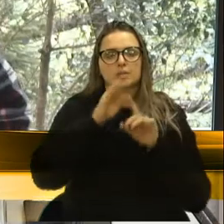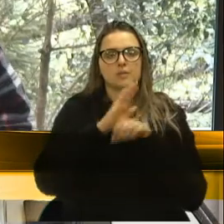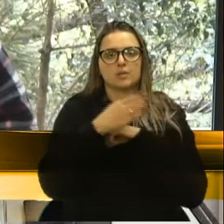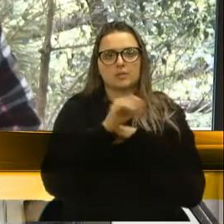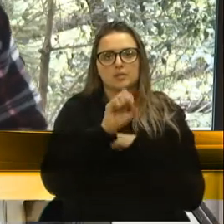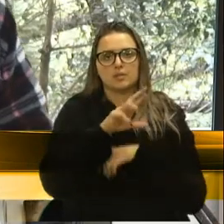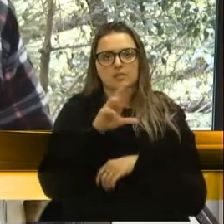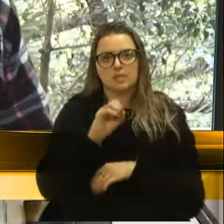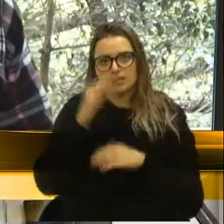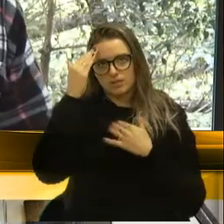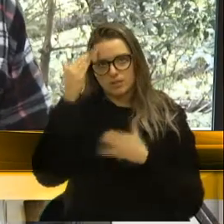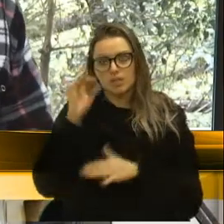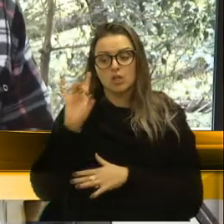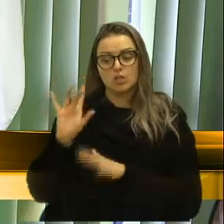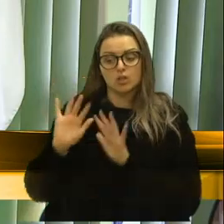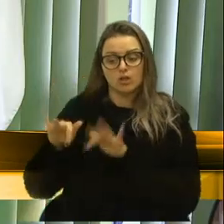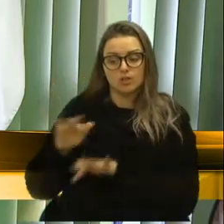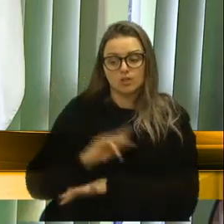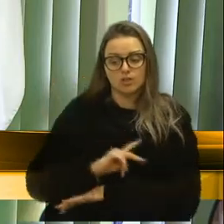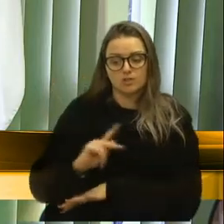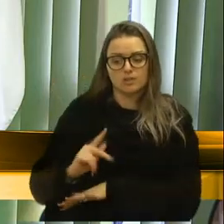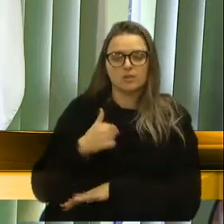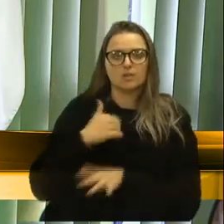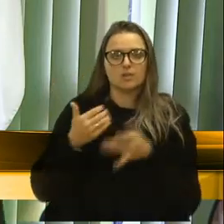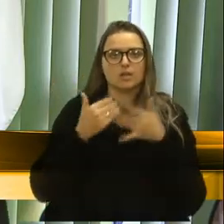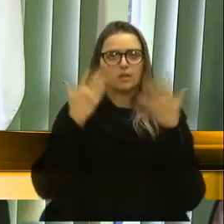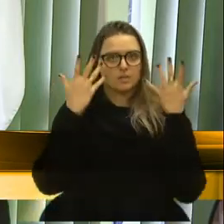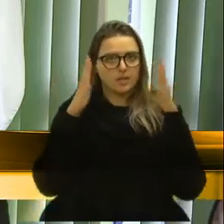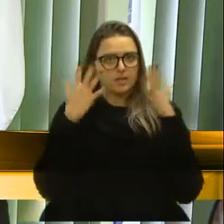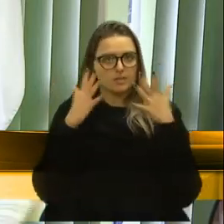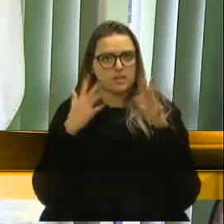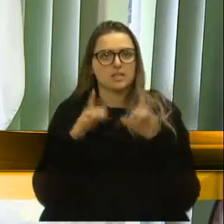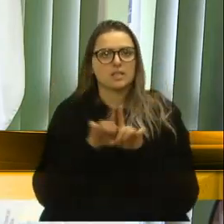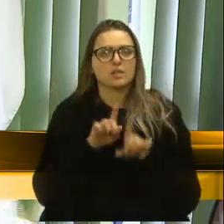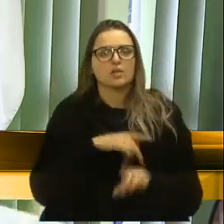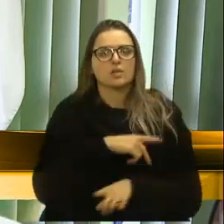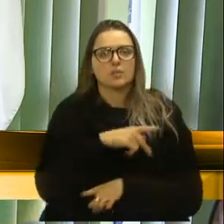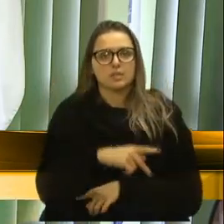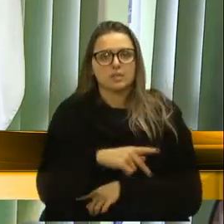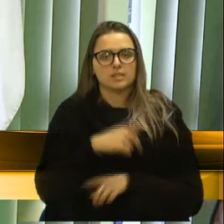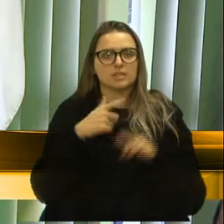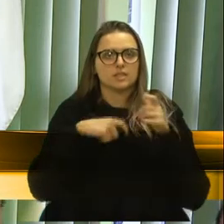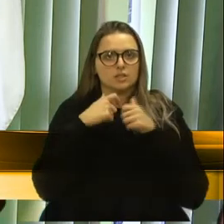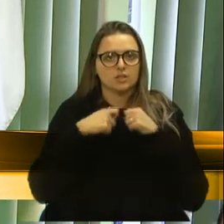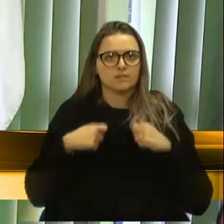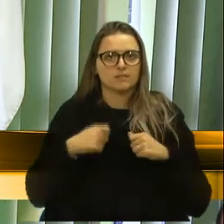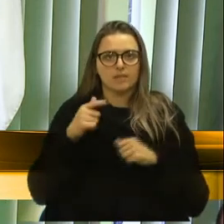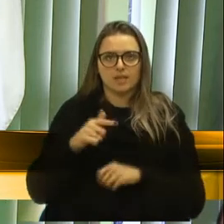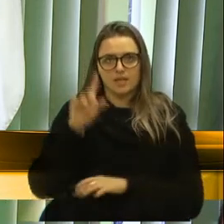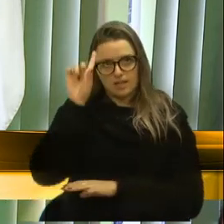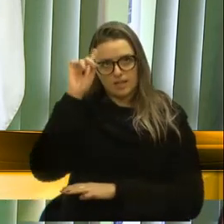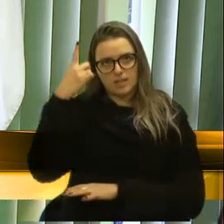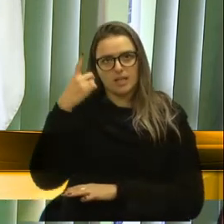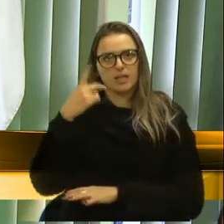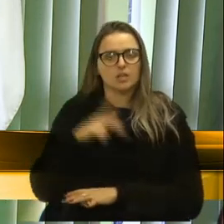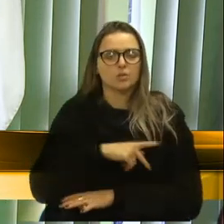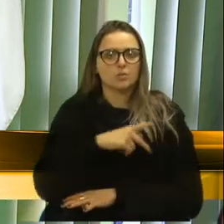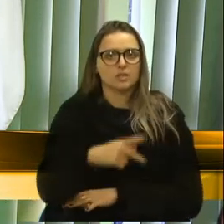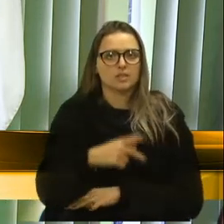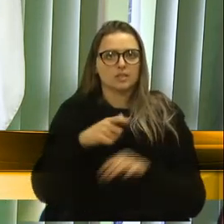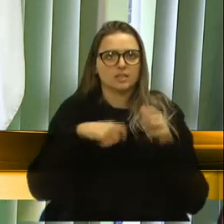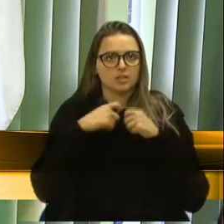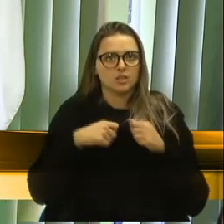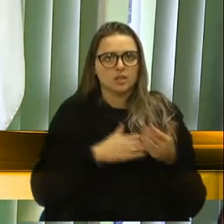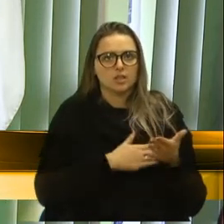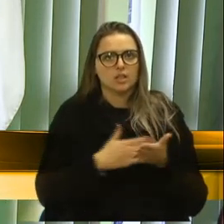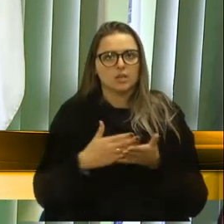agradece. Só para finalizar, quero parabenizar o presidente dessa casa, é uma ideia do presidente dessa casa que iniciou